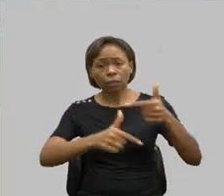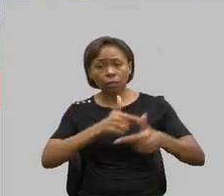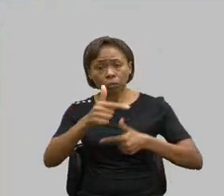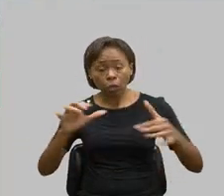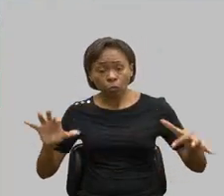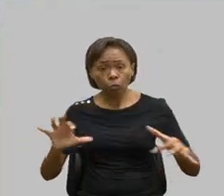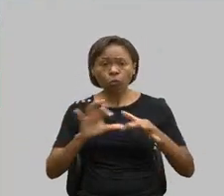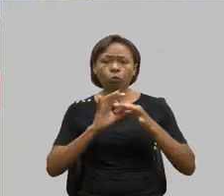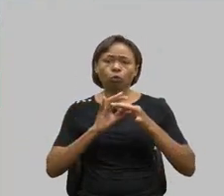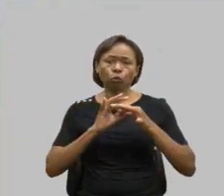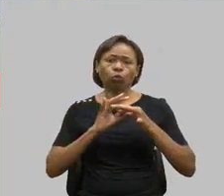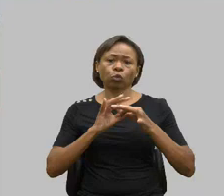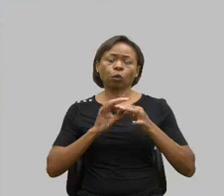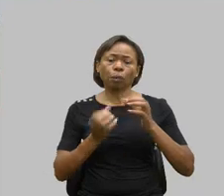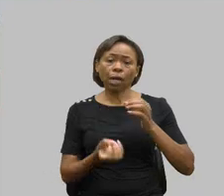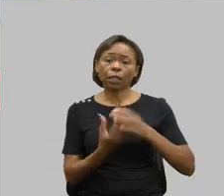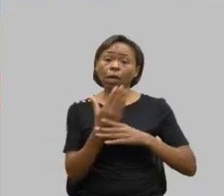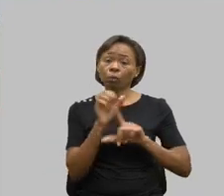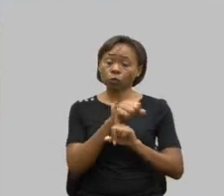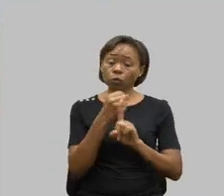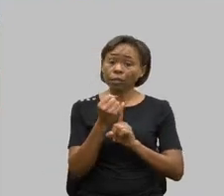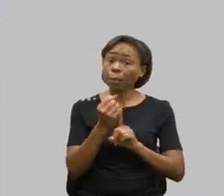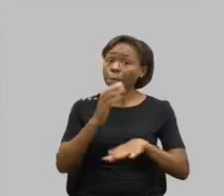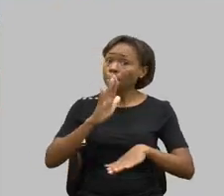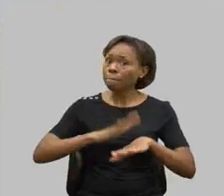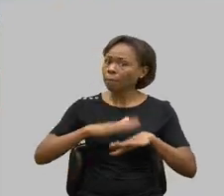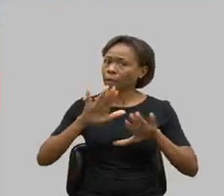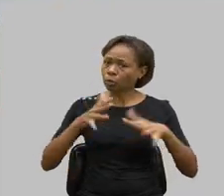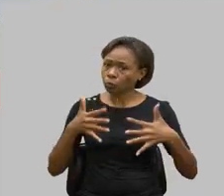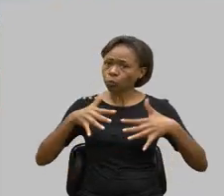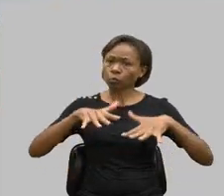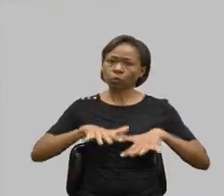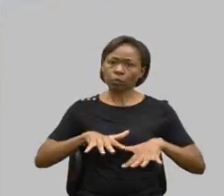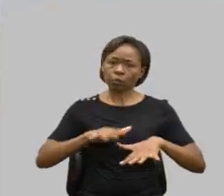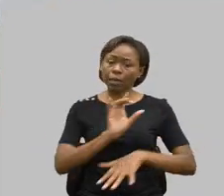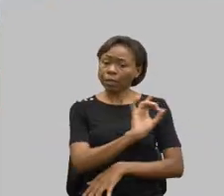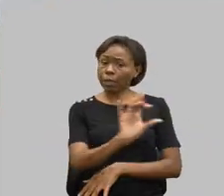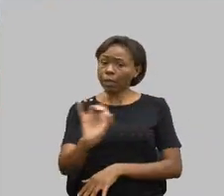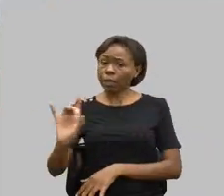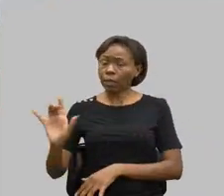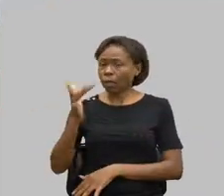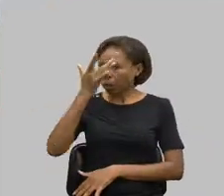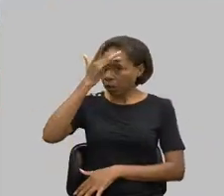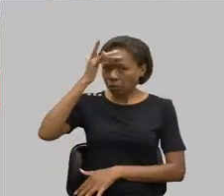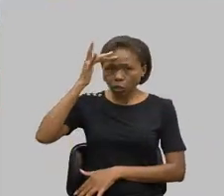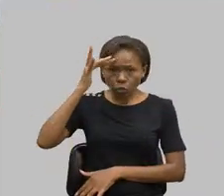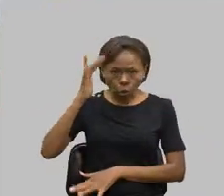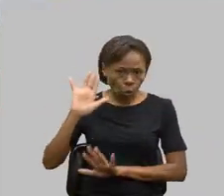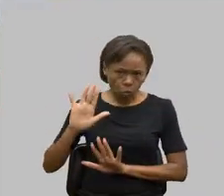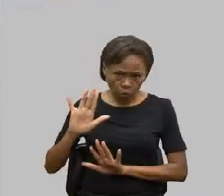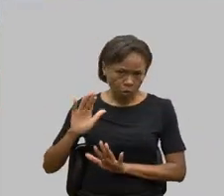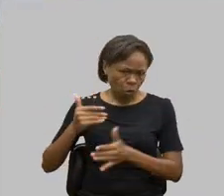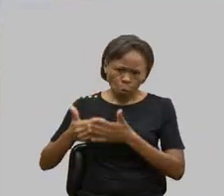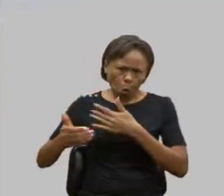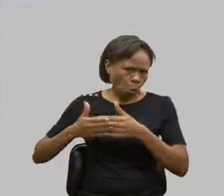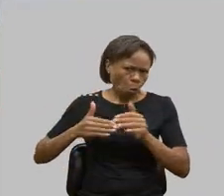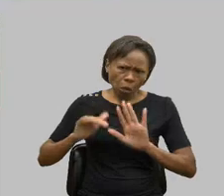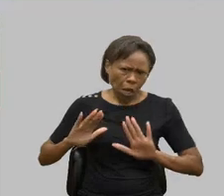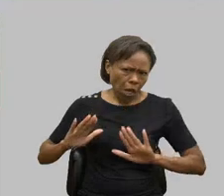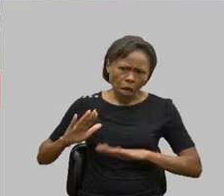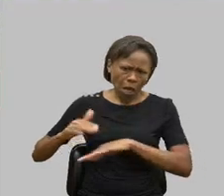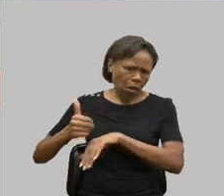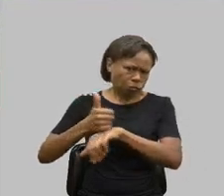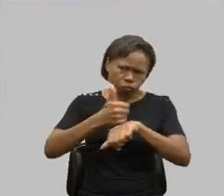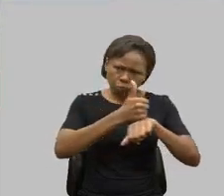construir uma sociedade mais inclusiva, onde cada pessoa, independentemente de suas habilidades, possa